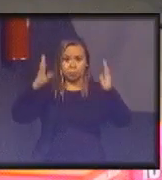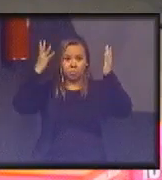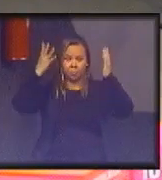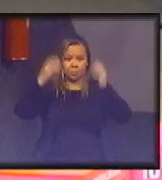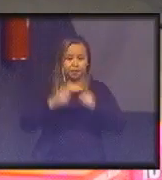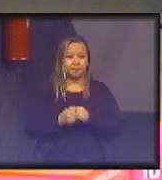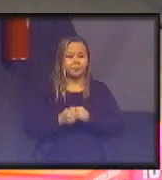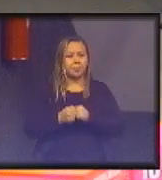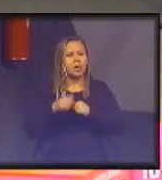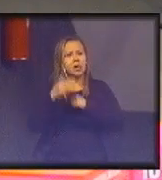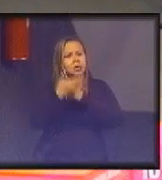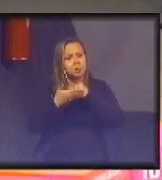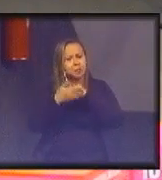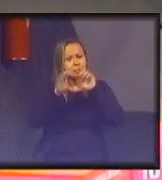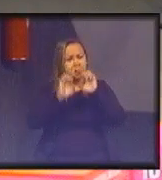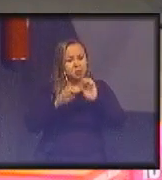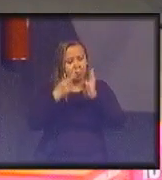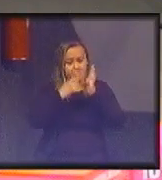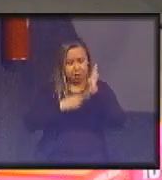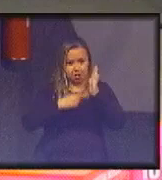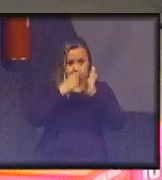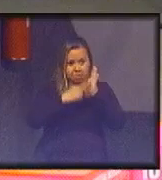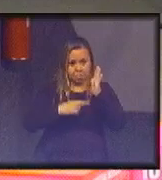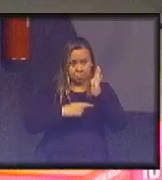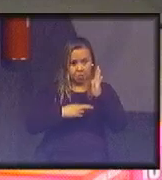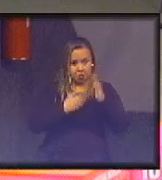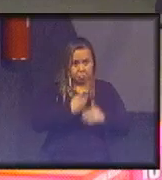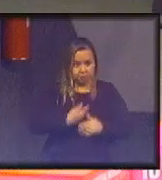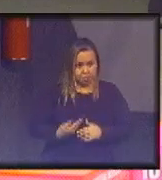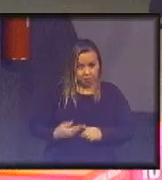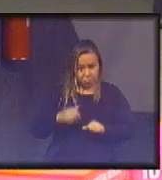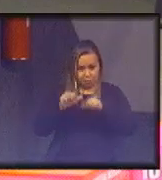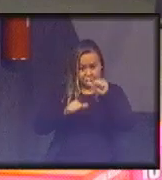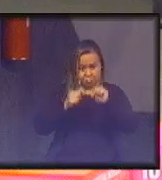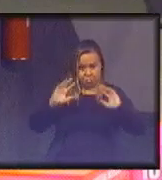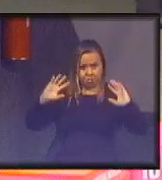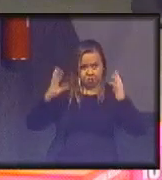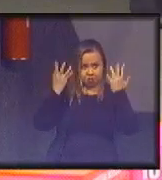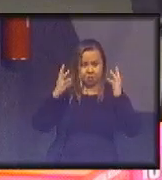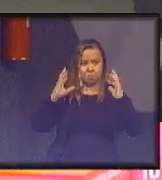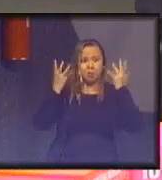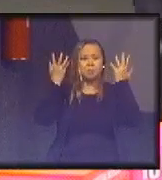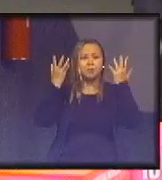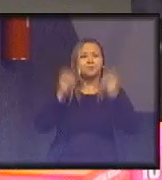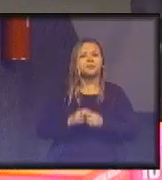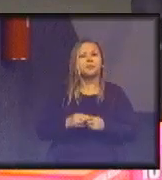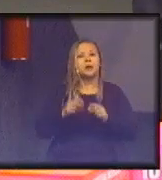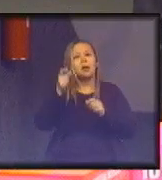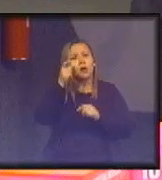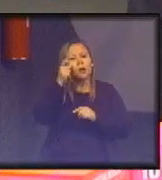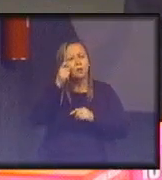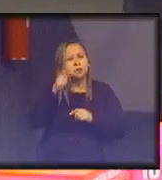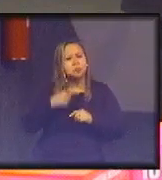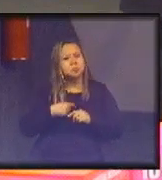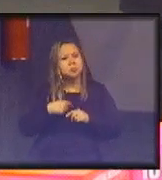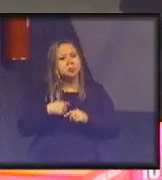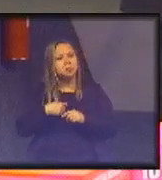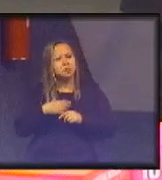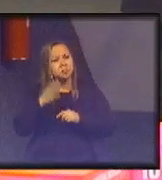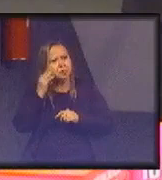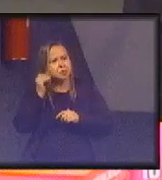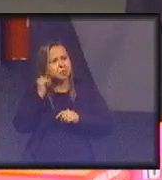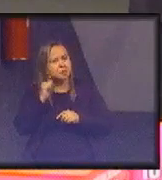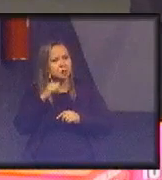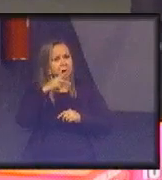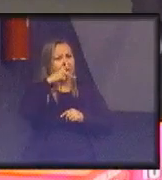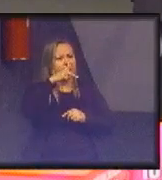no relatório do painel intergovernamental de mudança do clima. Uma observação. Eu considero a criação do IPCC,